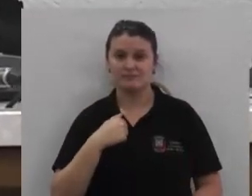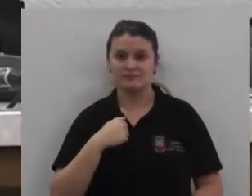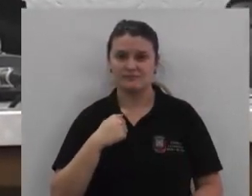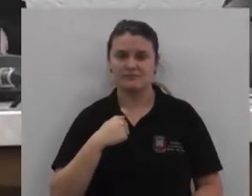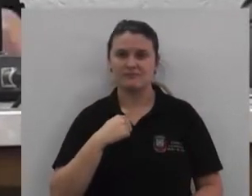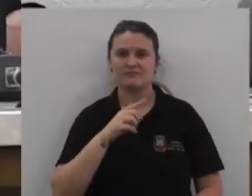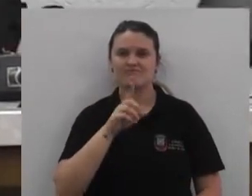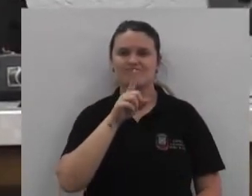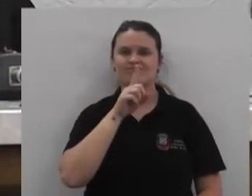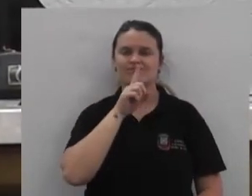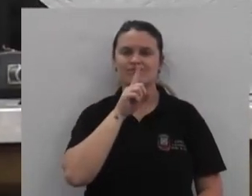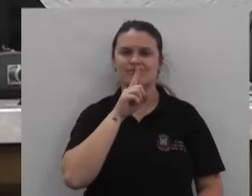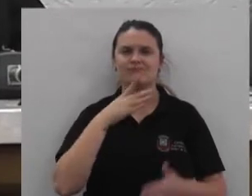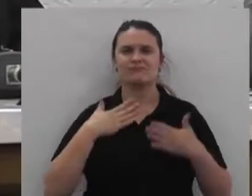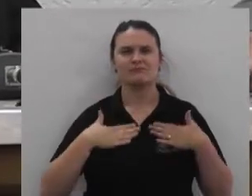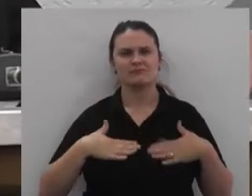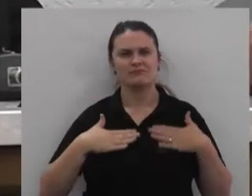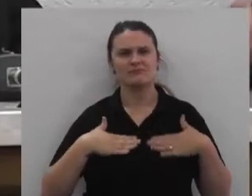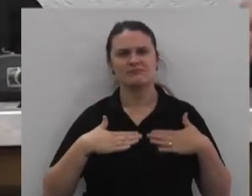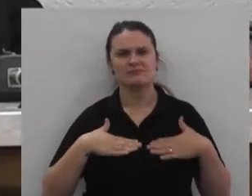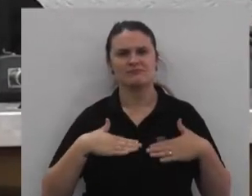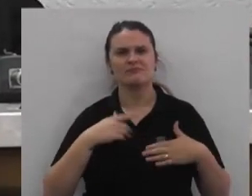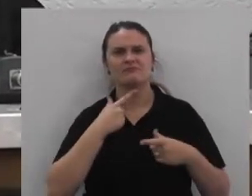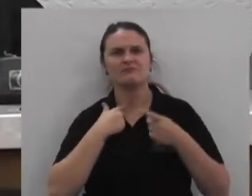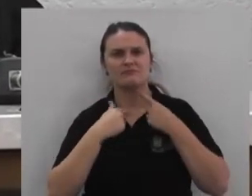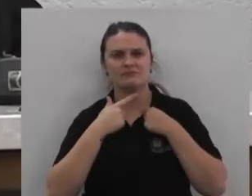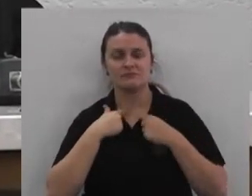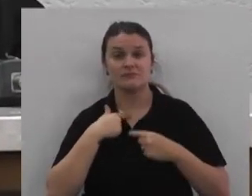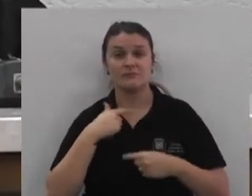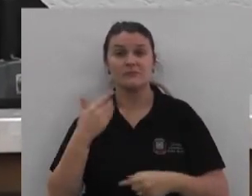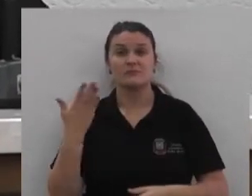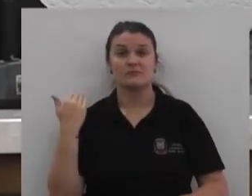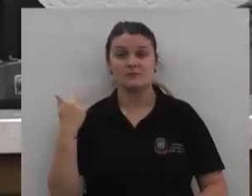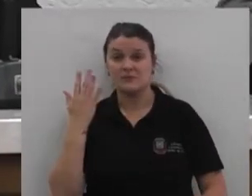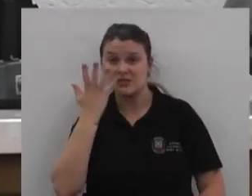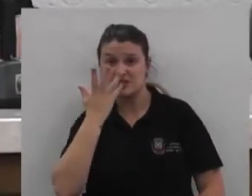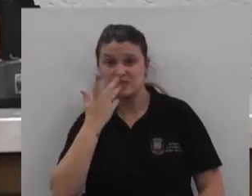fiz calar e repousar meus desejos Como criança